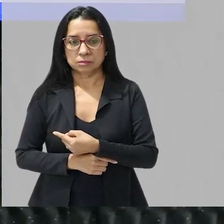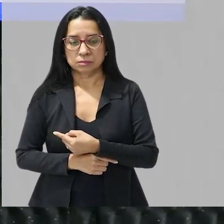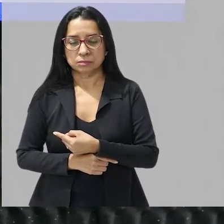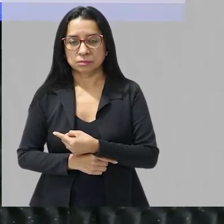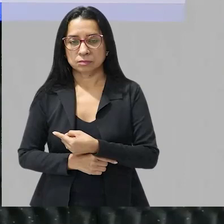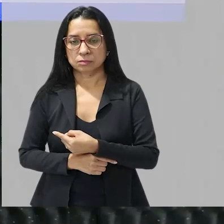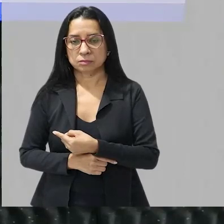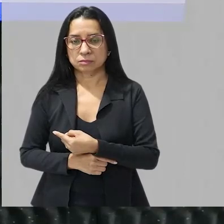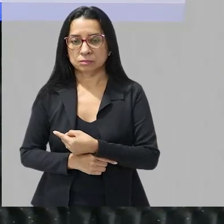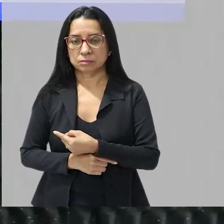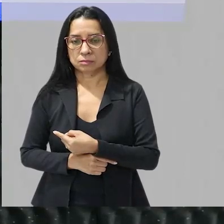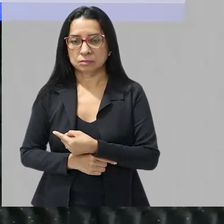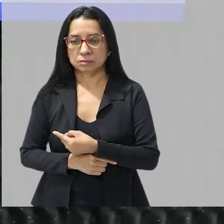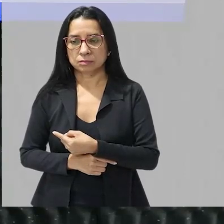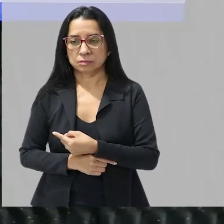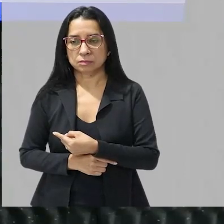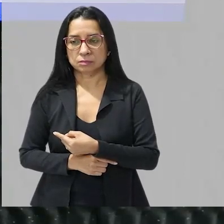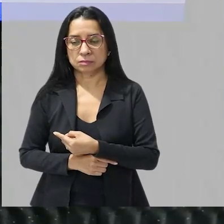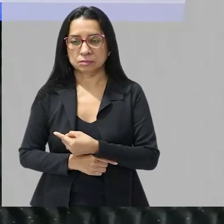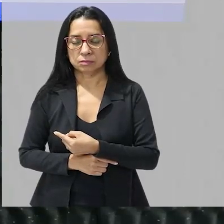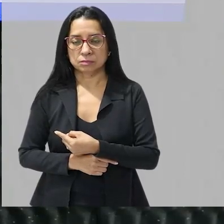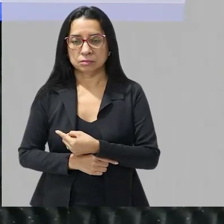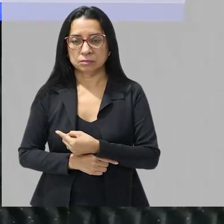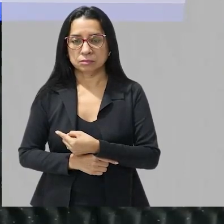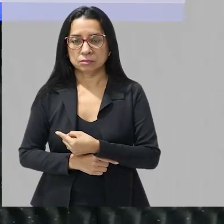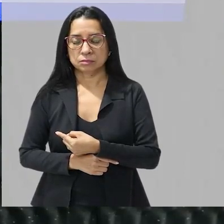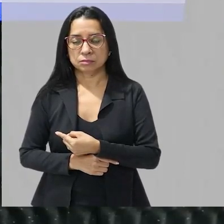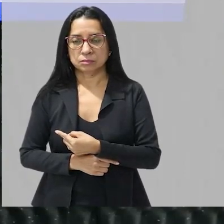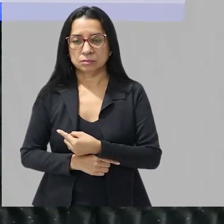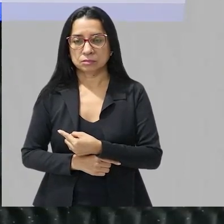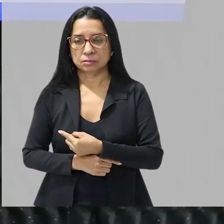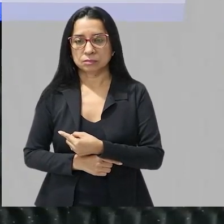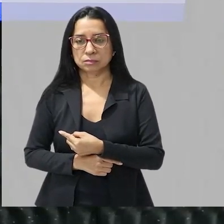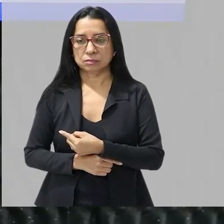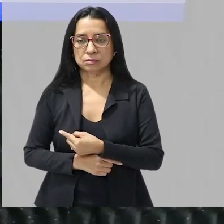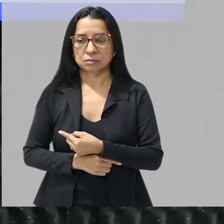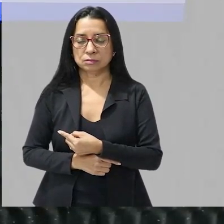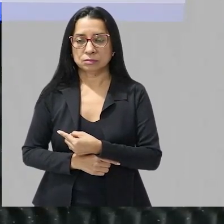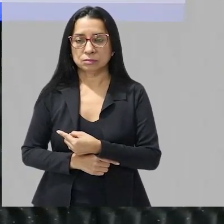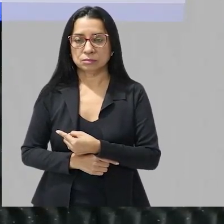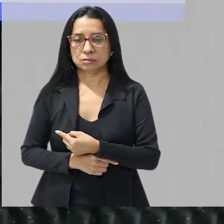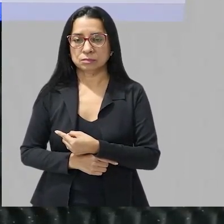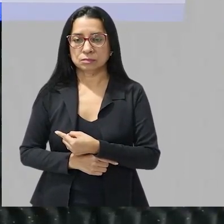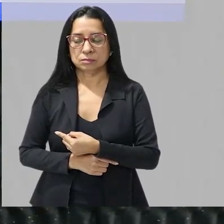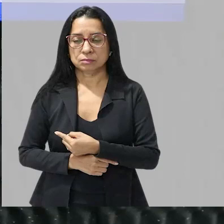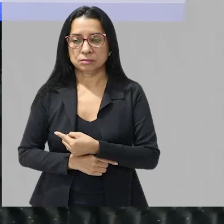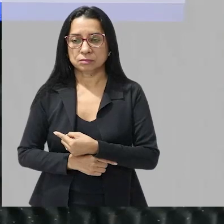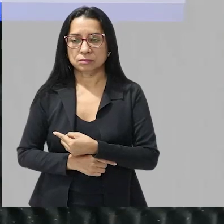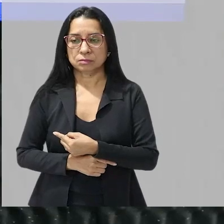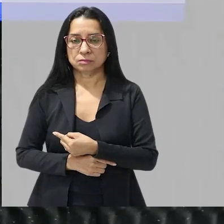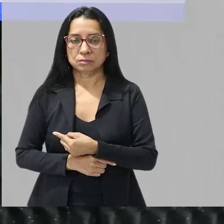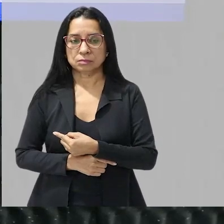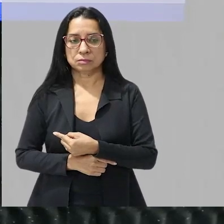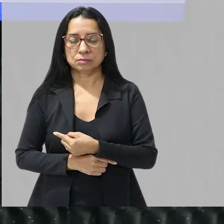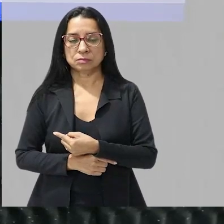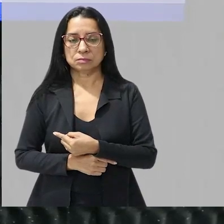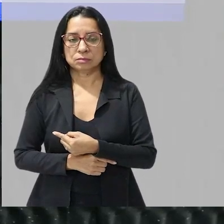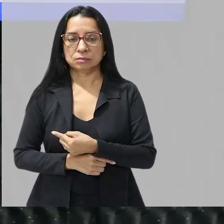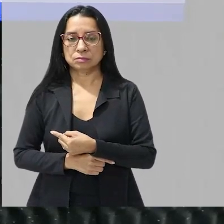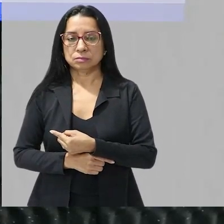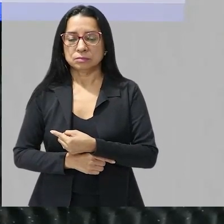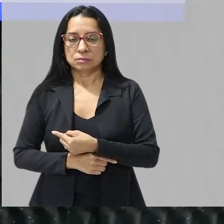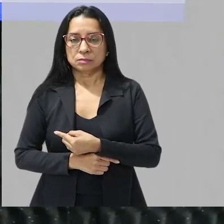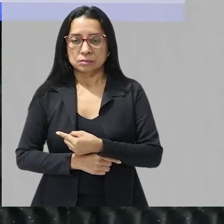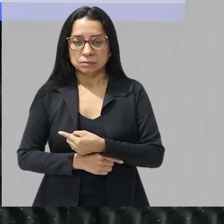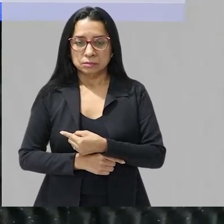oxigênio em nosso organismo ocorre em poucos segundos pois as enzimas agem sobre as moléculas de